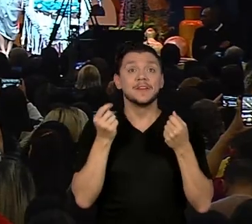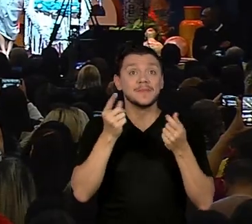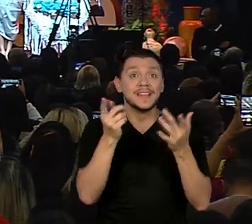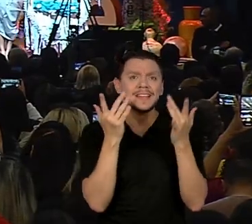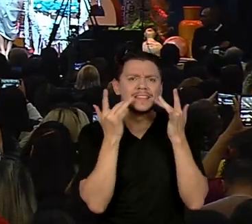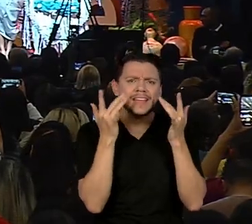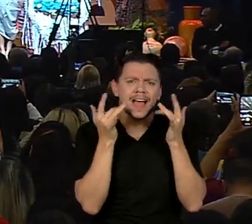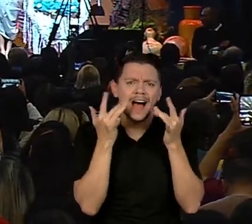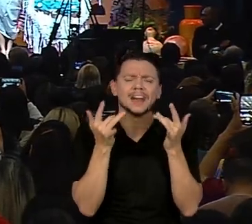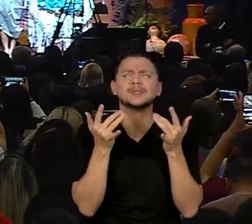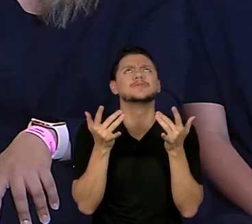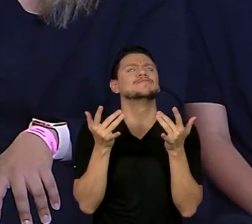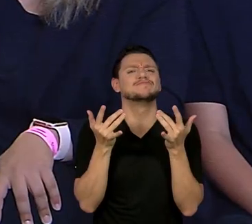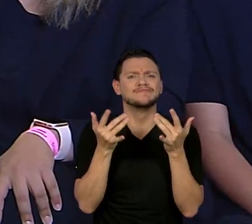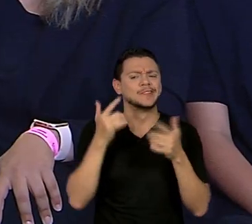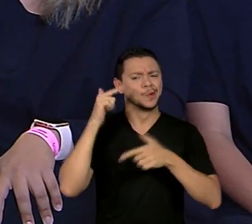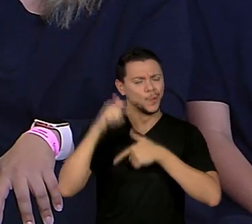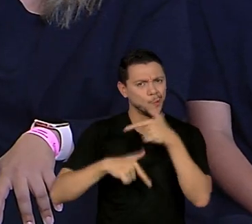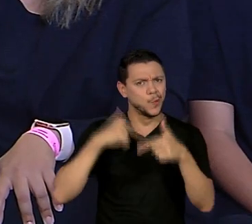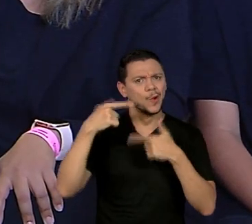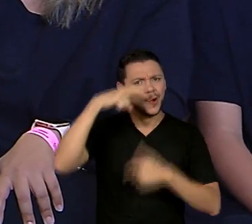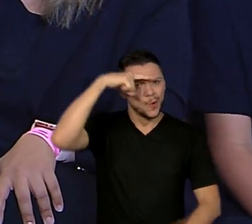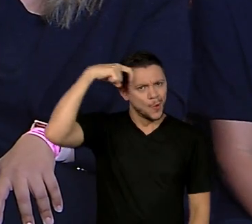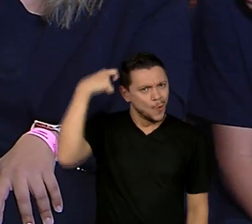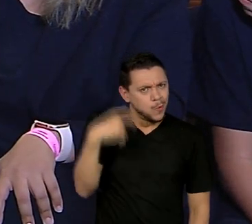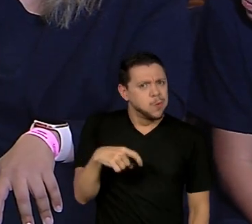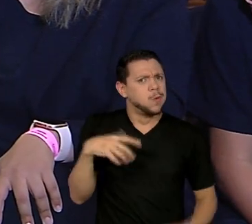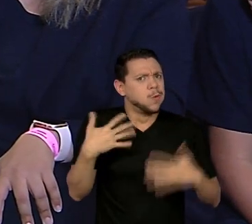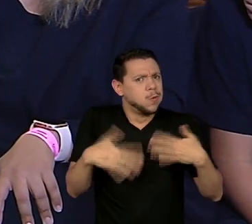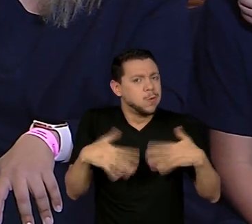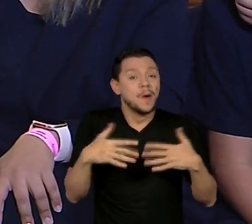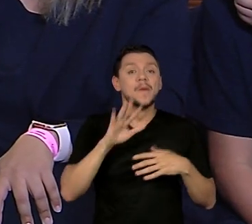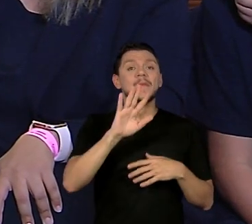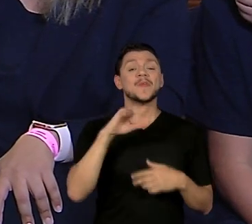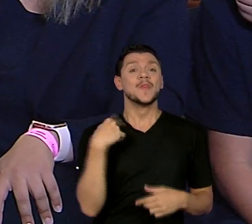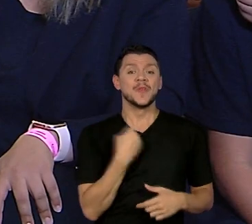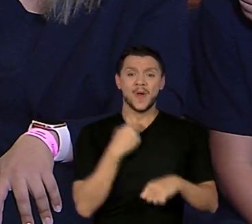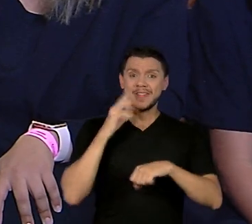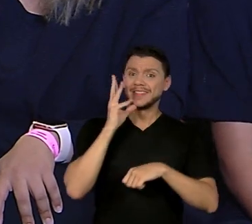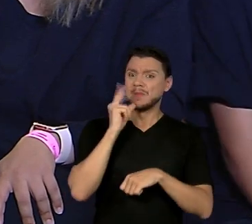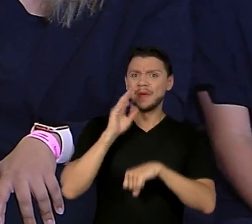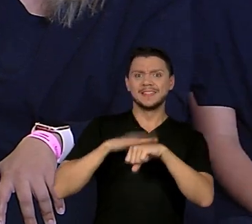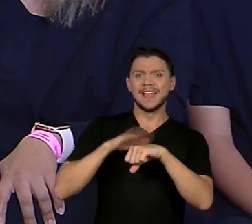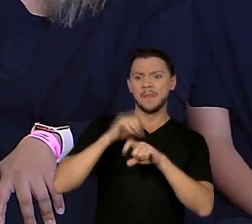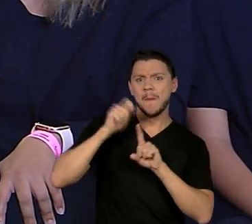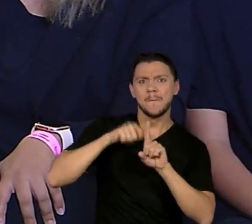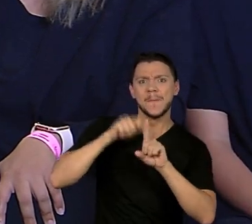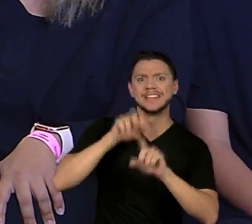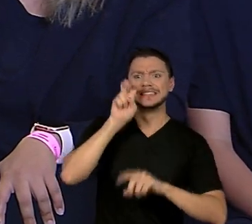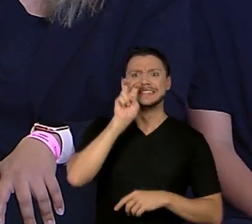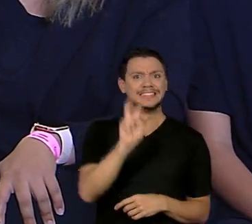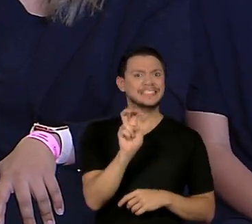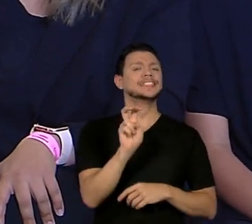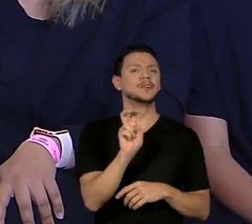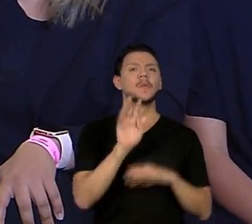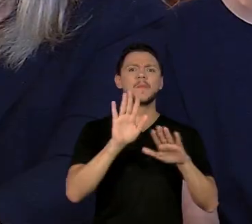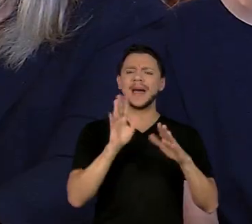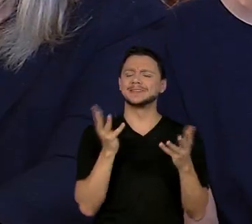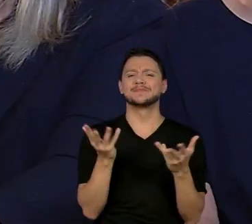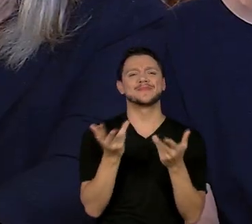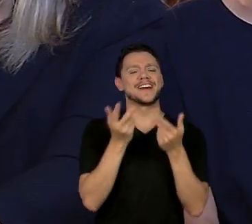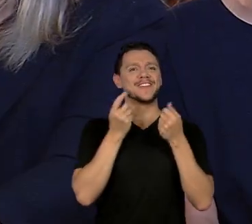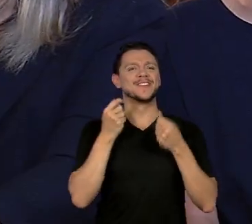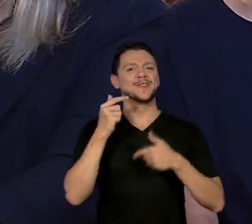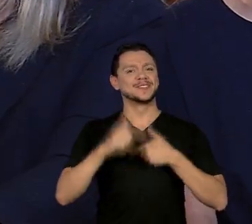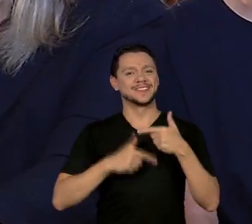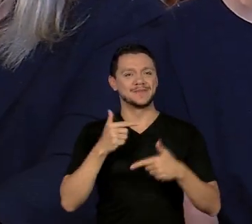muito trabalhosa para a gente. A gente demorou cinco meses, mas foram cinco meses maravilhosos. Quando